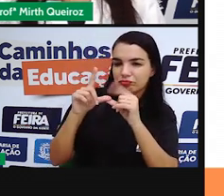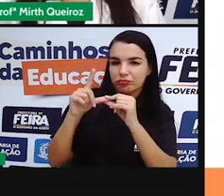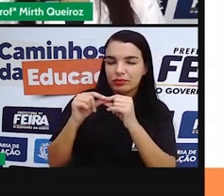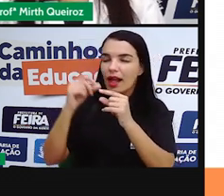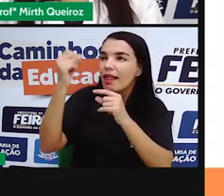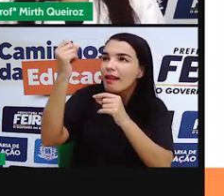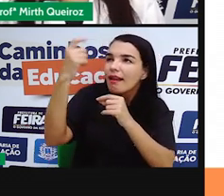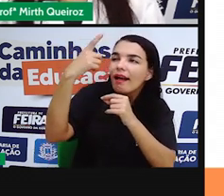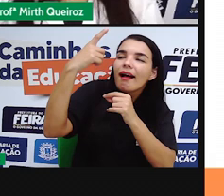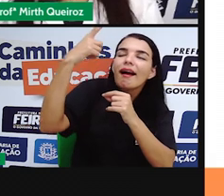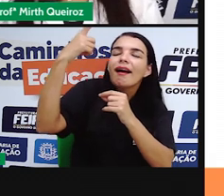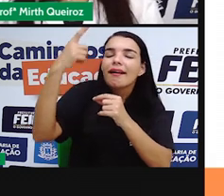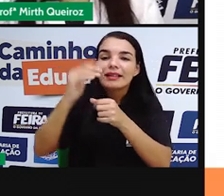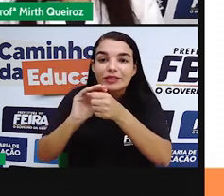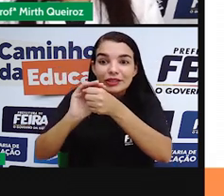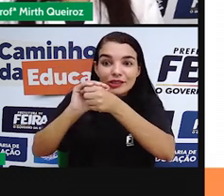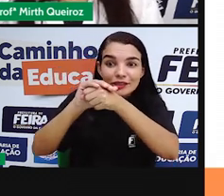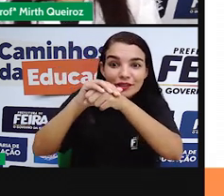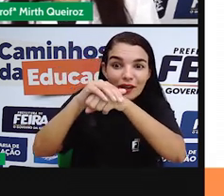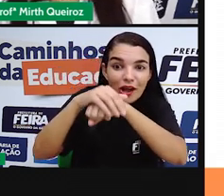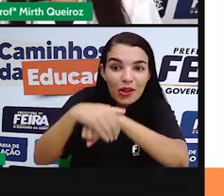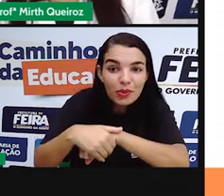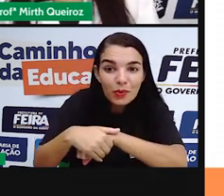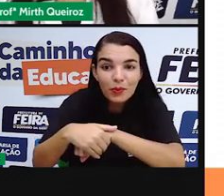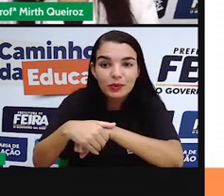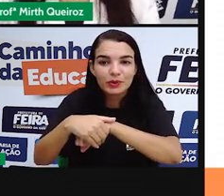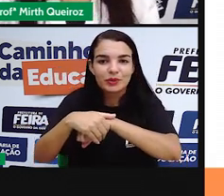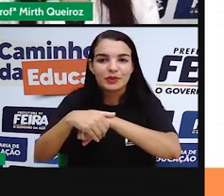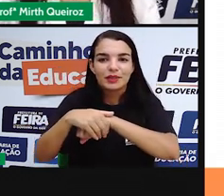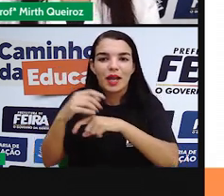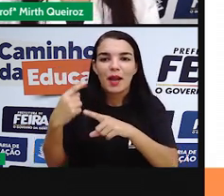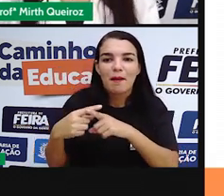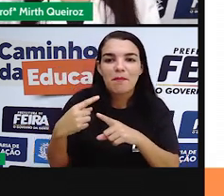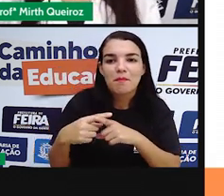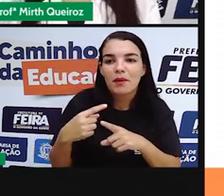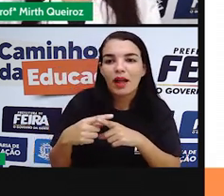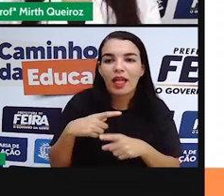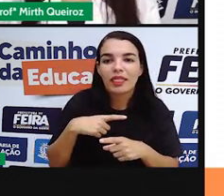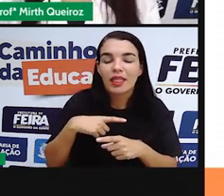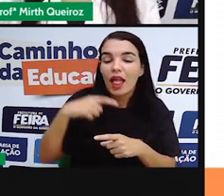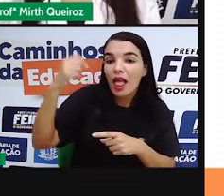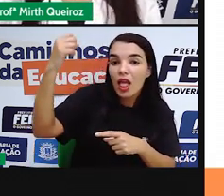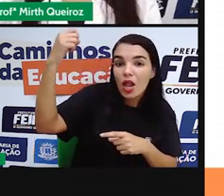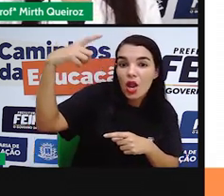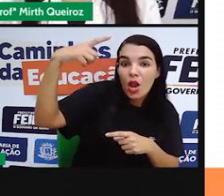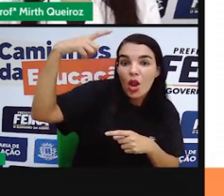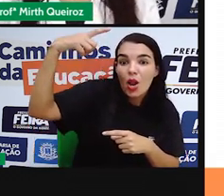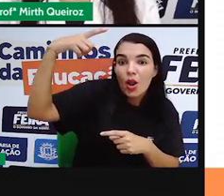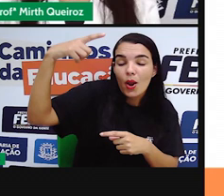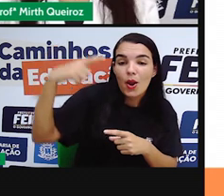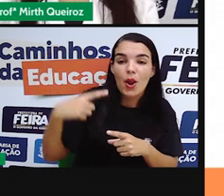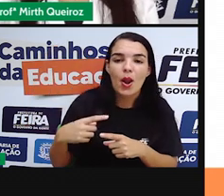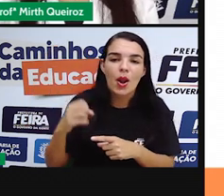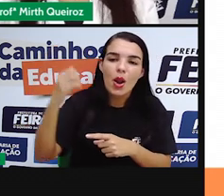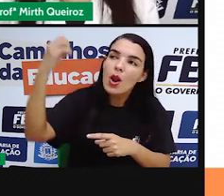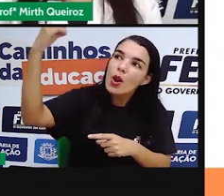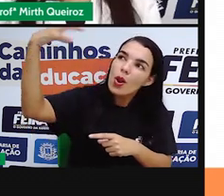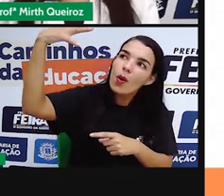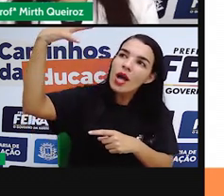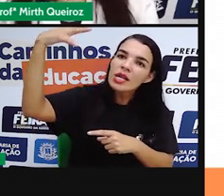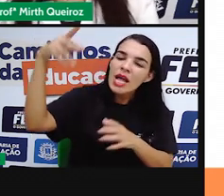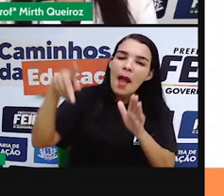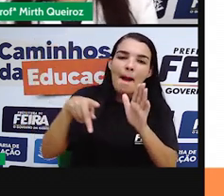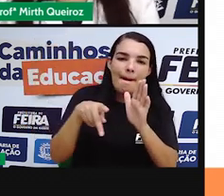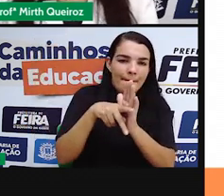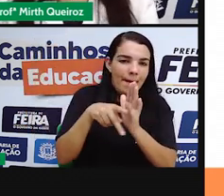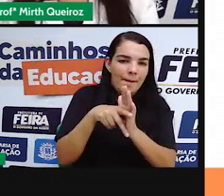e não luminoso. O que é isso, Pró? Por que ele é iluminado e não luminoso? Luminoso são astros que possuem luz própria, que é o caso do Sol.